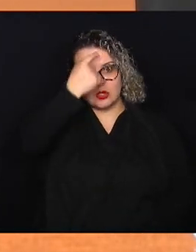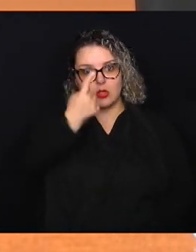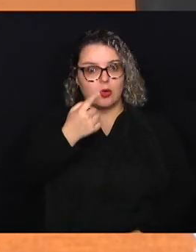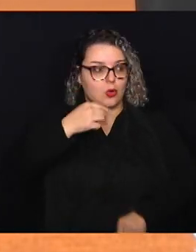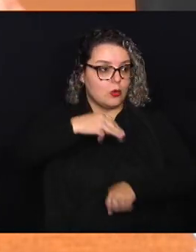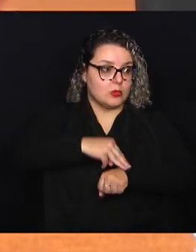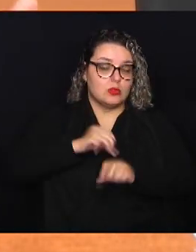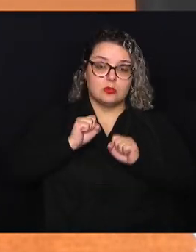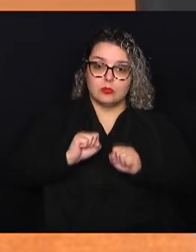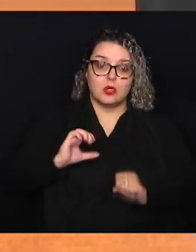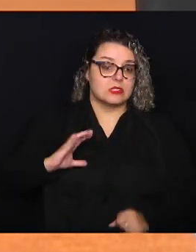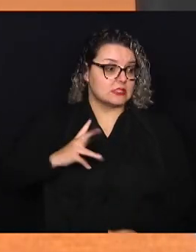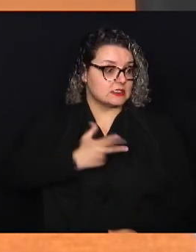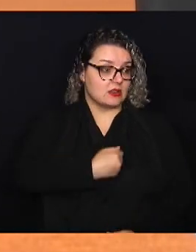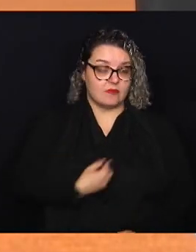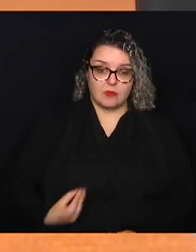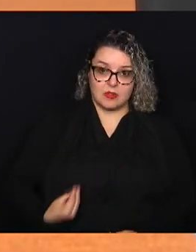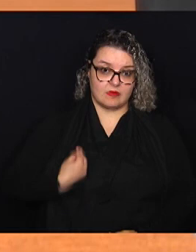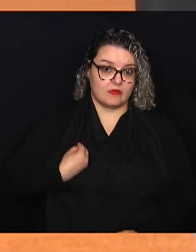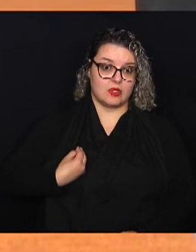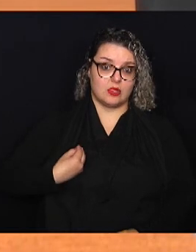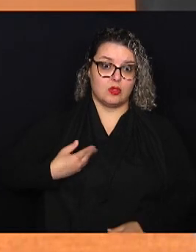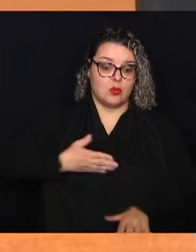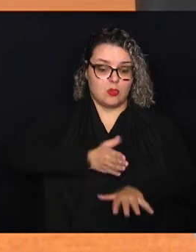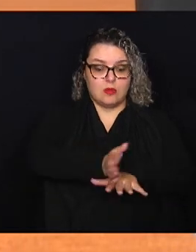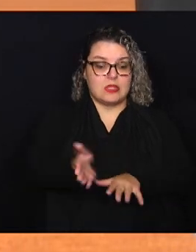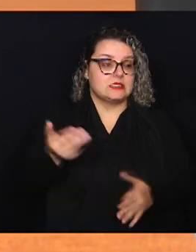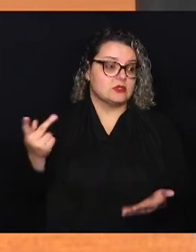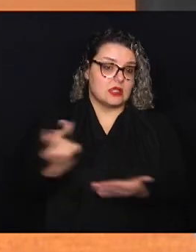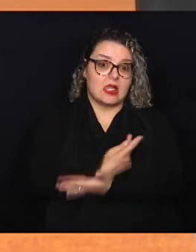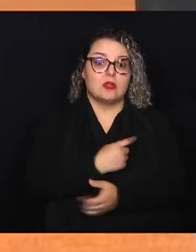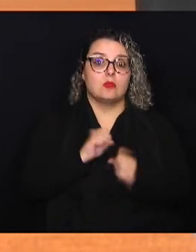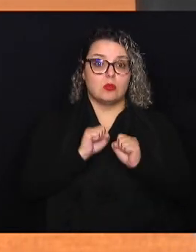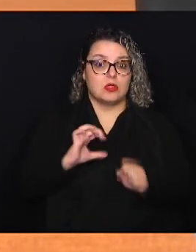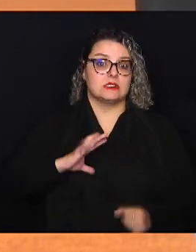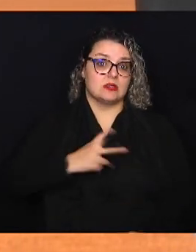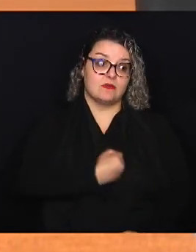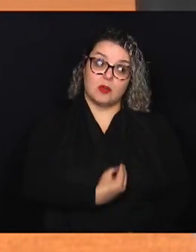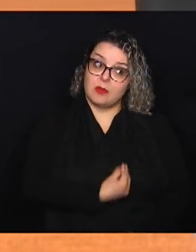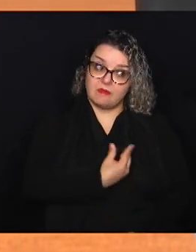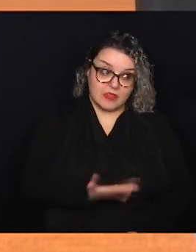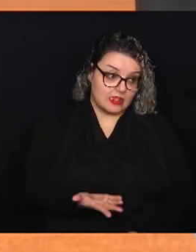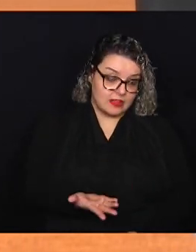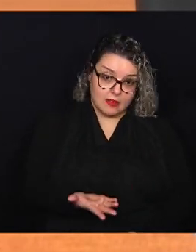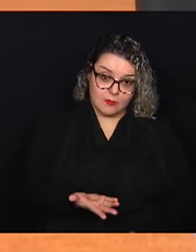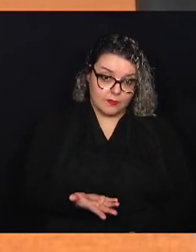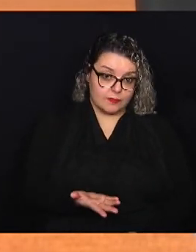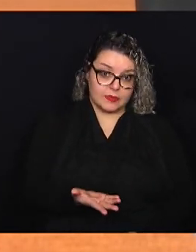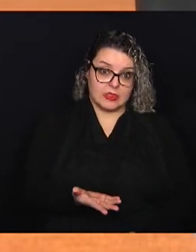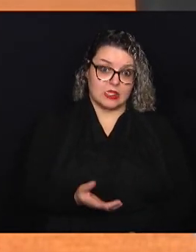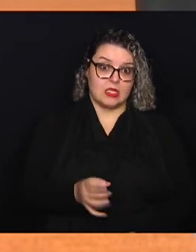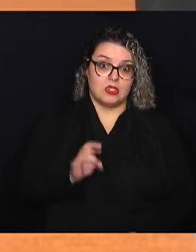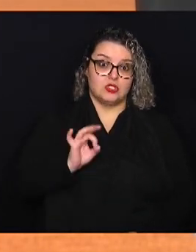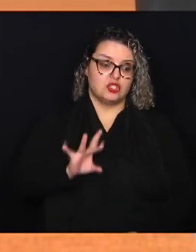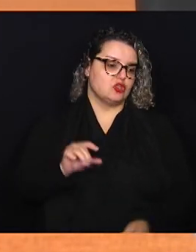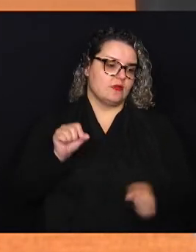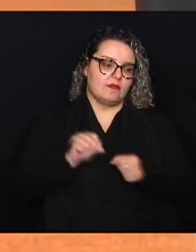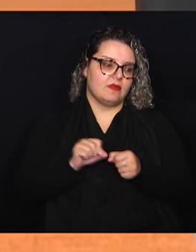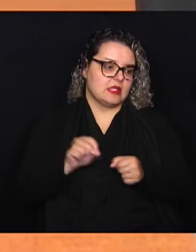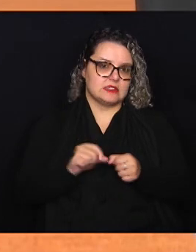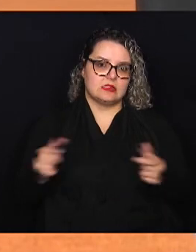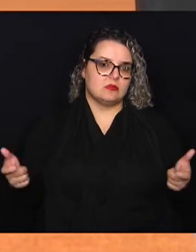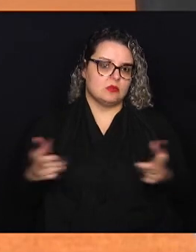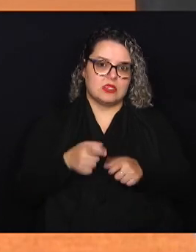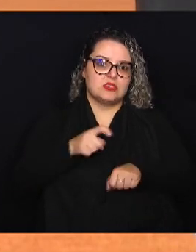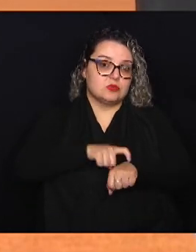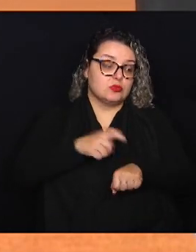salvar uma vida um acesso irregular pode salvar uma vida só somente se fazer para diminuir